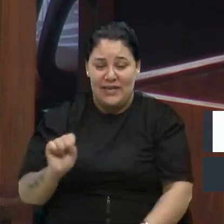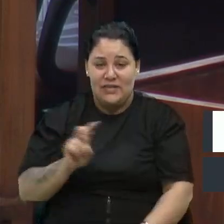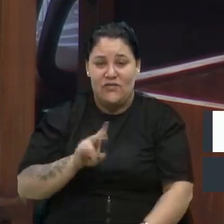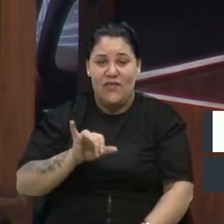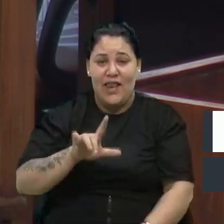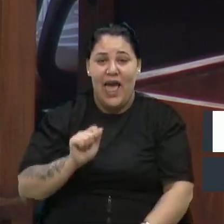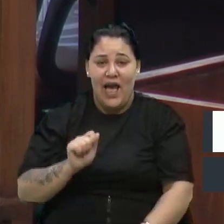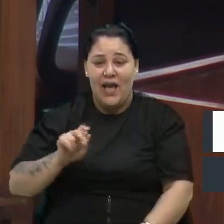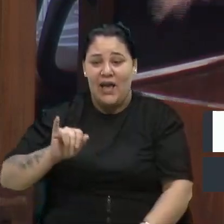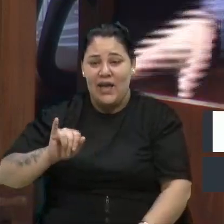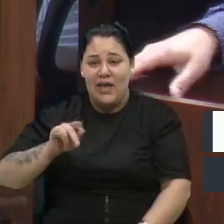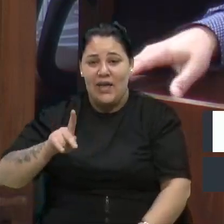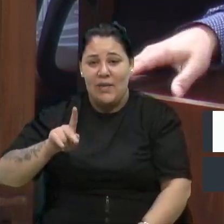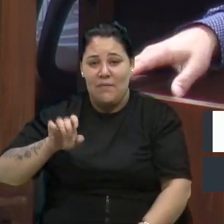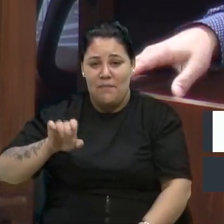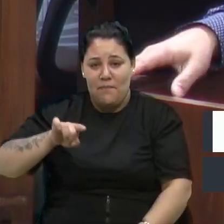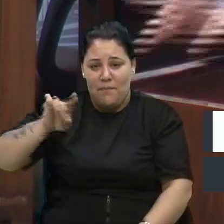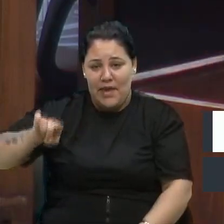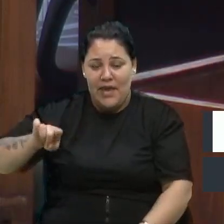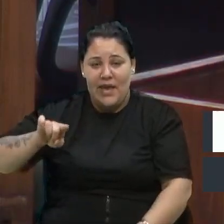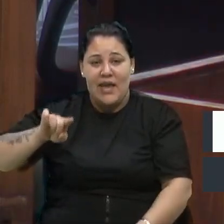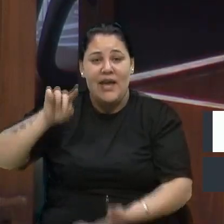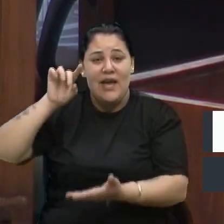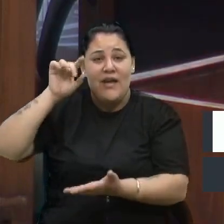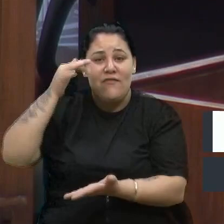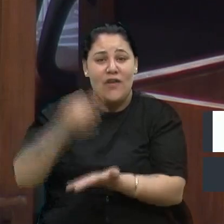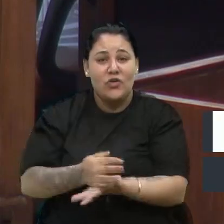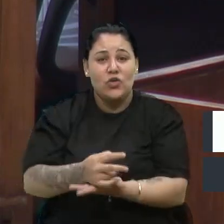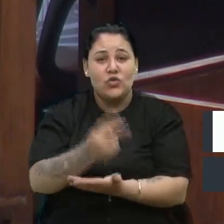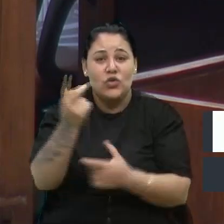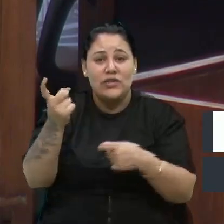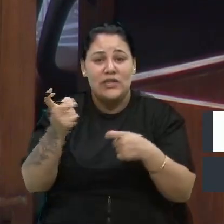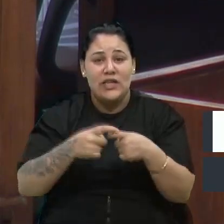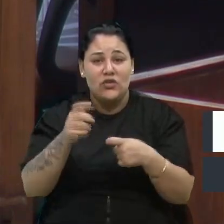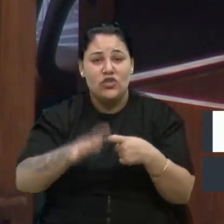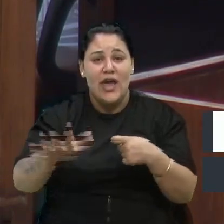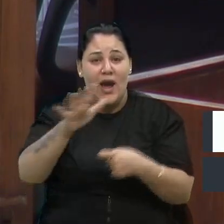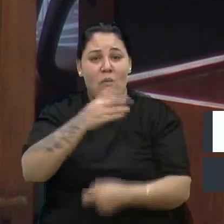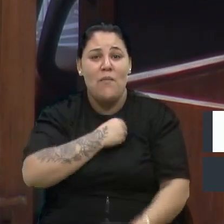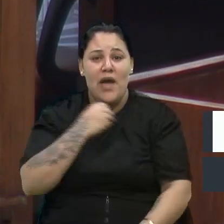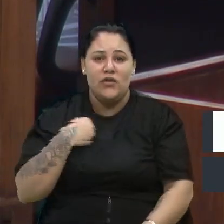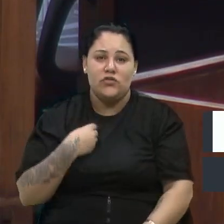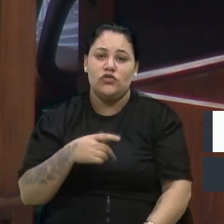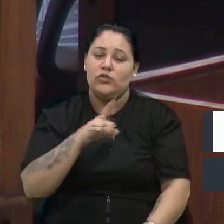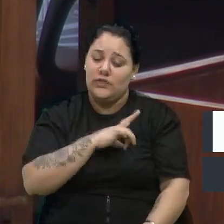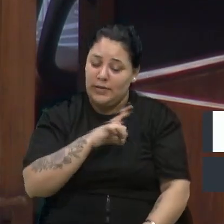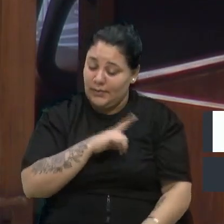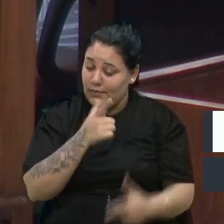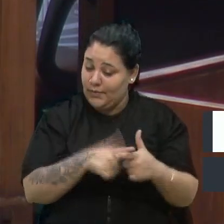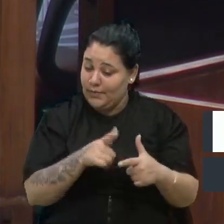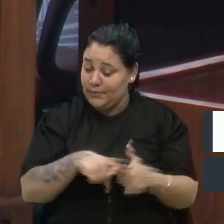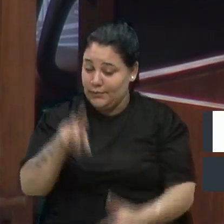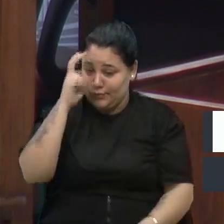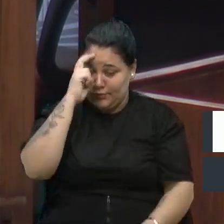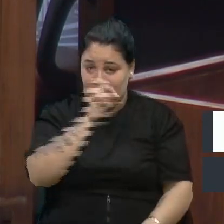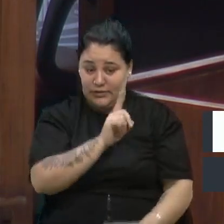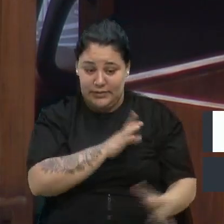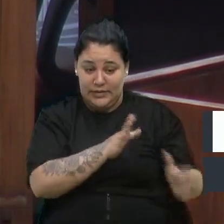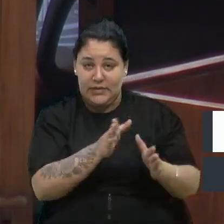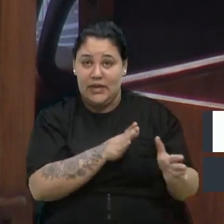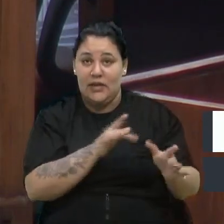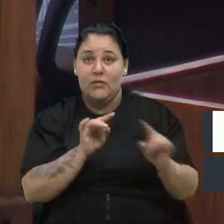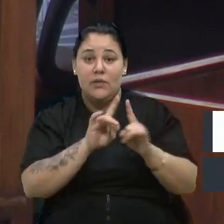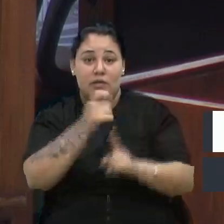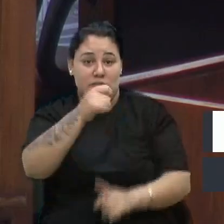dois clínicos gerais. Os dois. Então, se nós temos um problema na cultura das pessoas não acessarem as UBSs, mas tem que ter